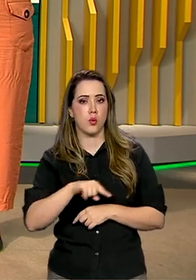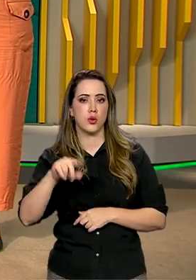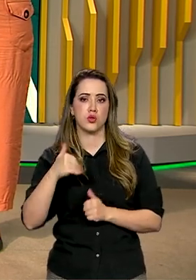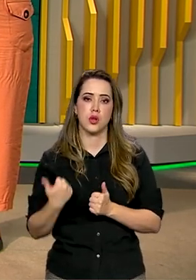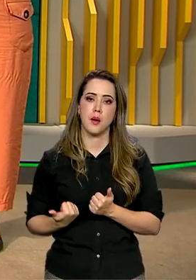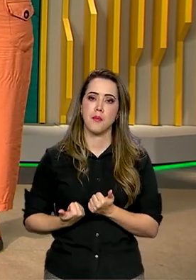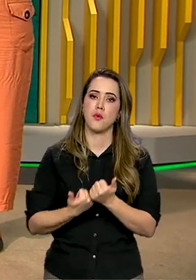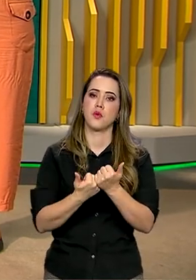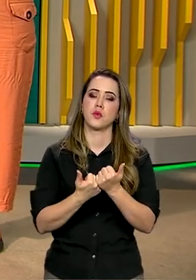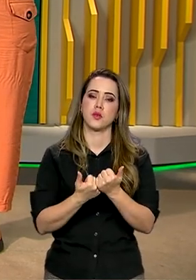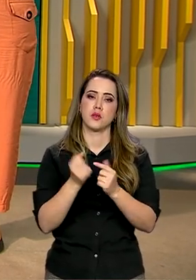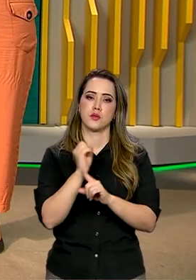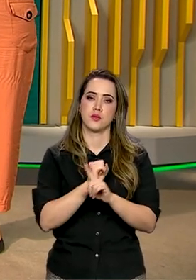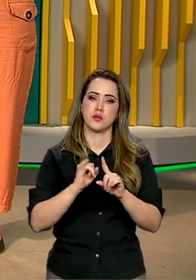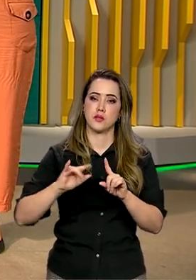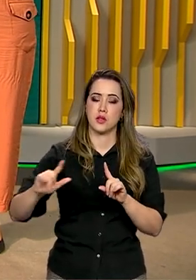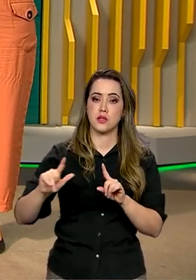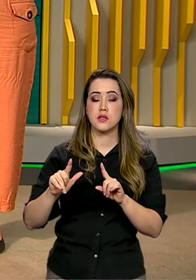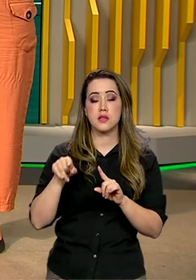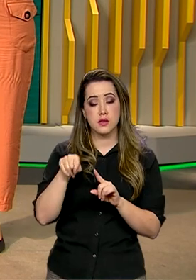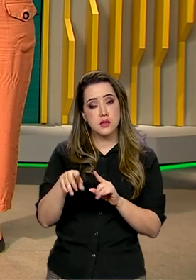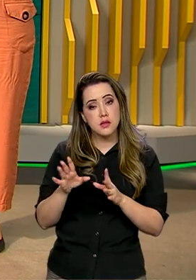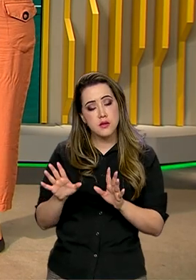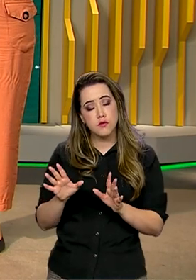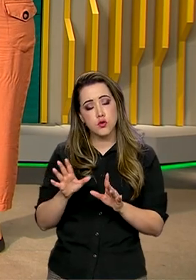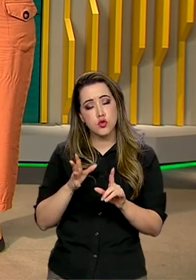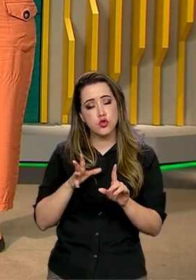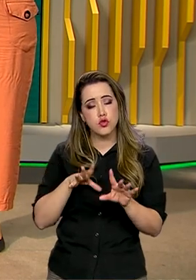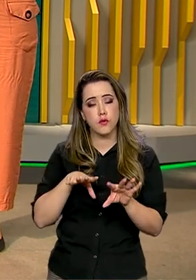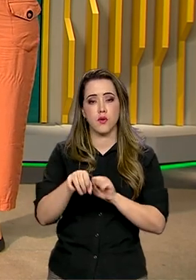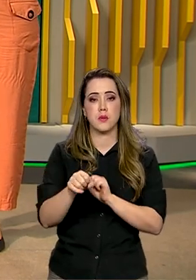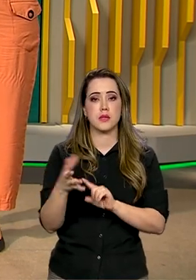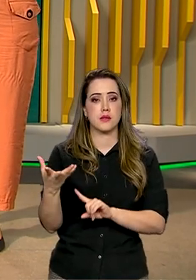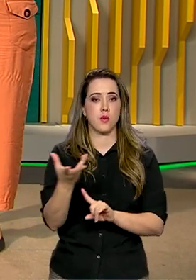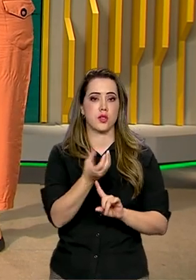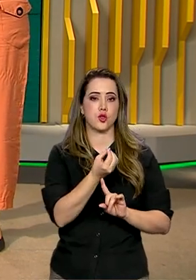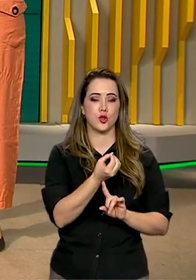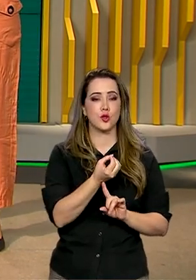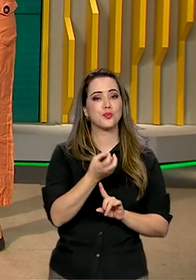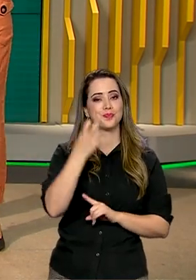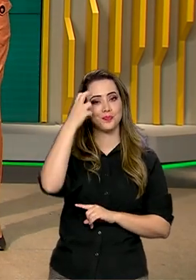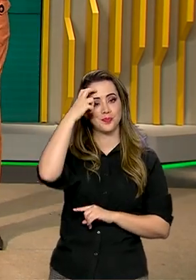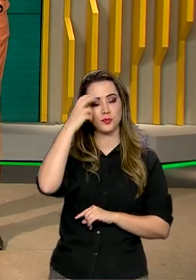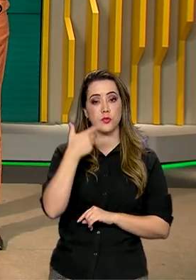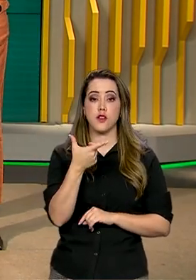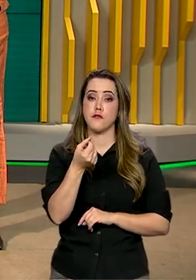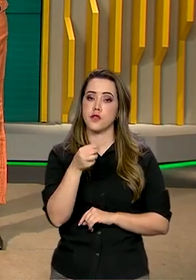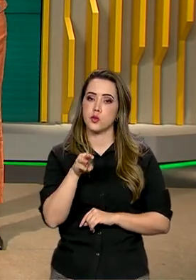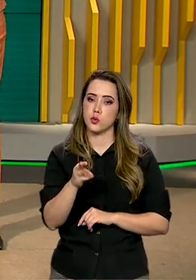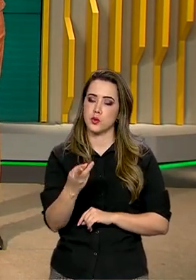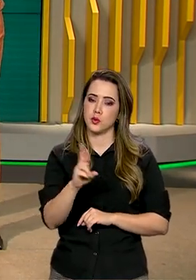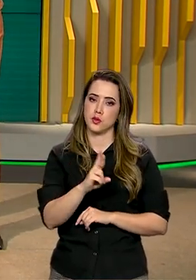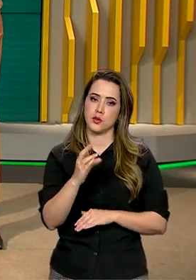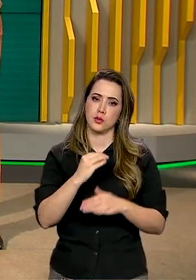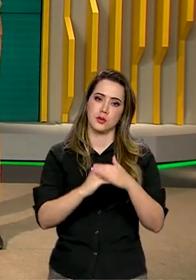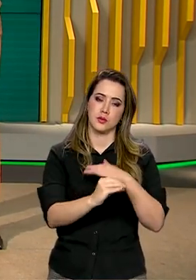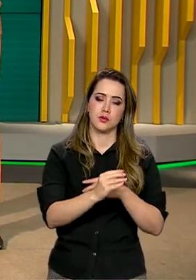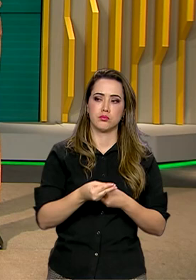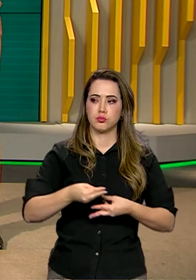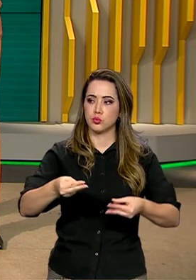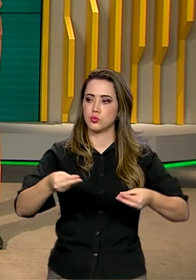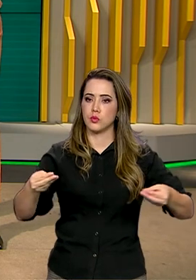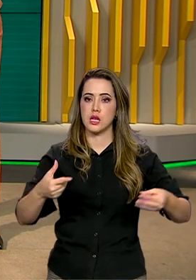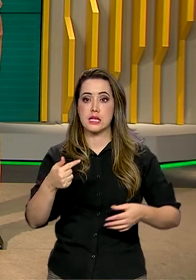Sociedade Civil de Formação Artística e Cultural. Ao todo, são 20 milhões de reais para serem distribuídos a